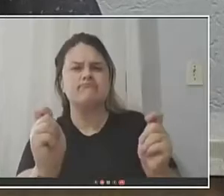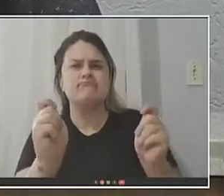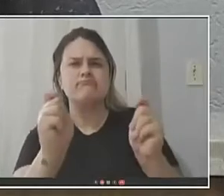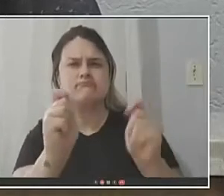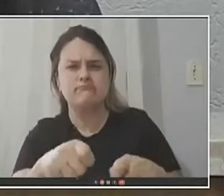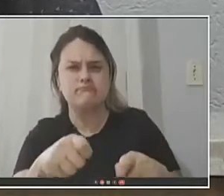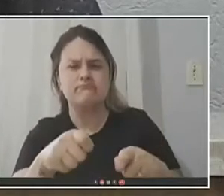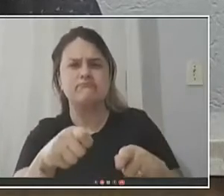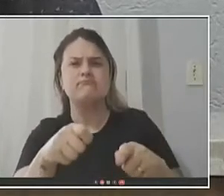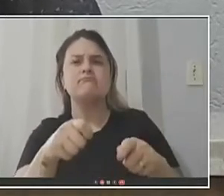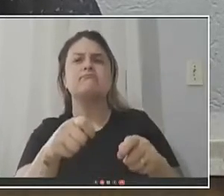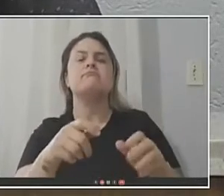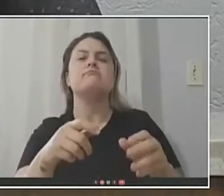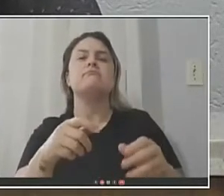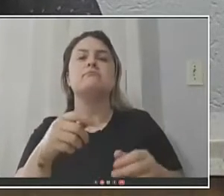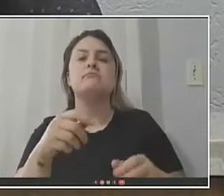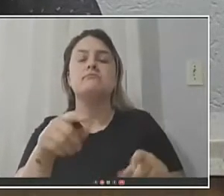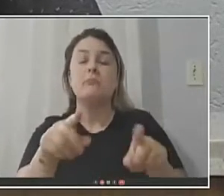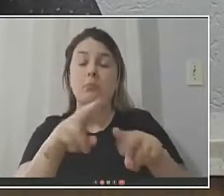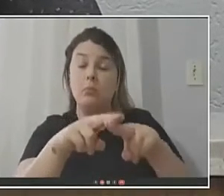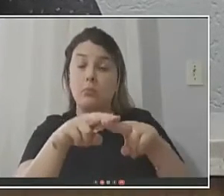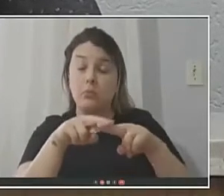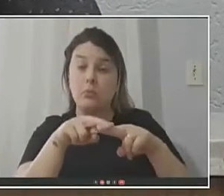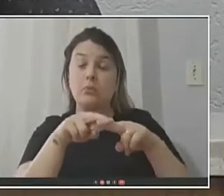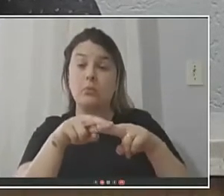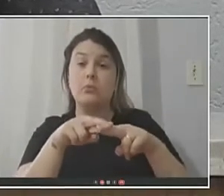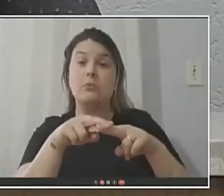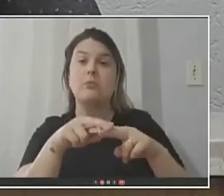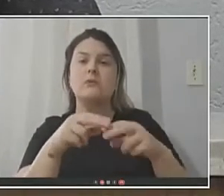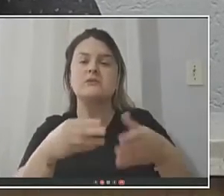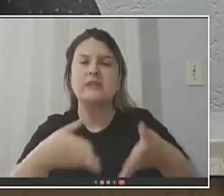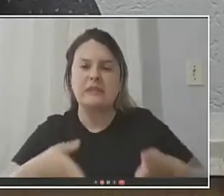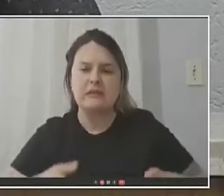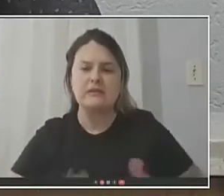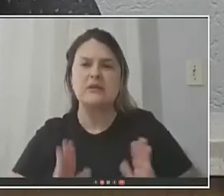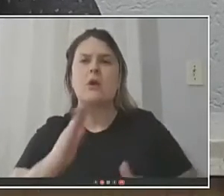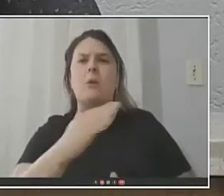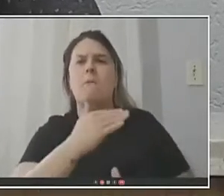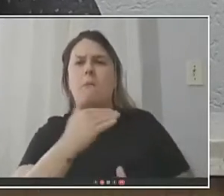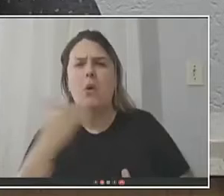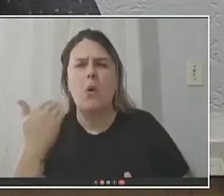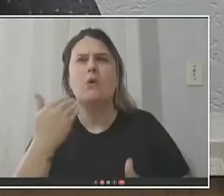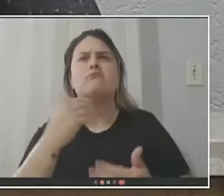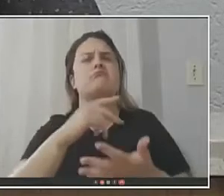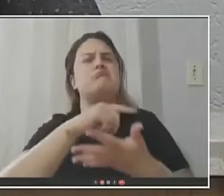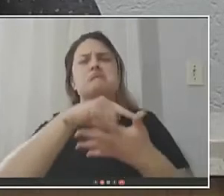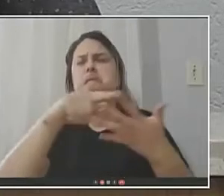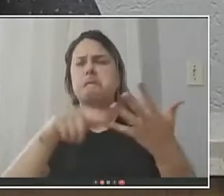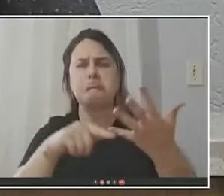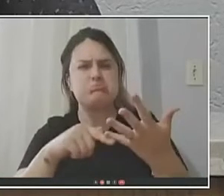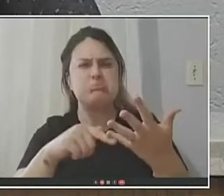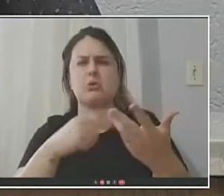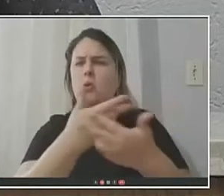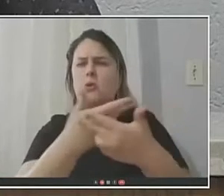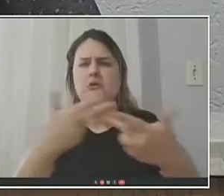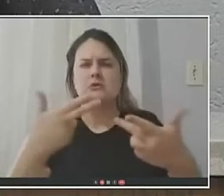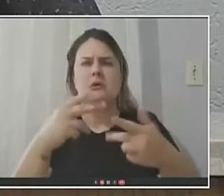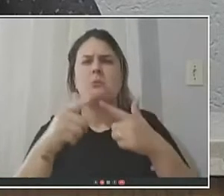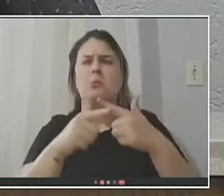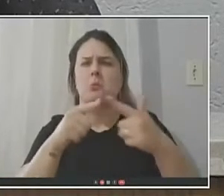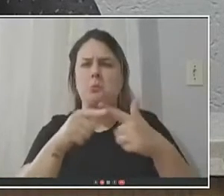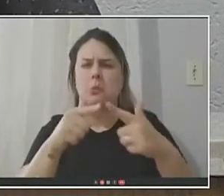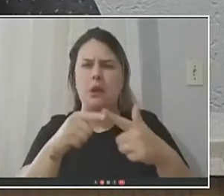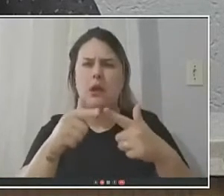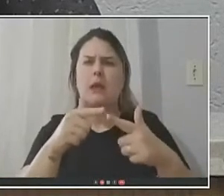eventuais em virtude de nascimento, morte e situações de vulnerabilidade temporária e de